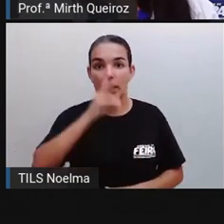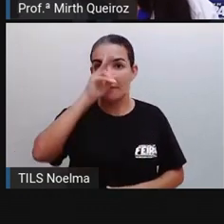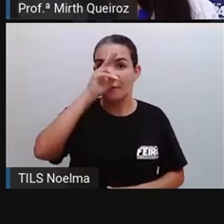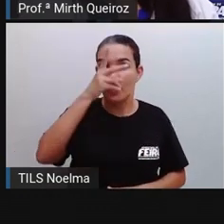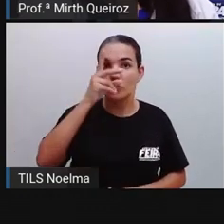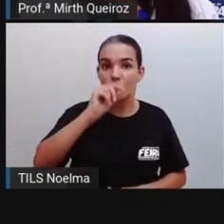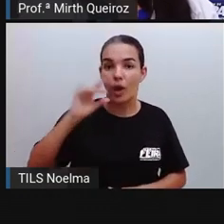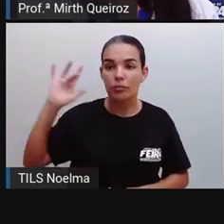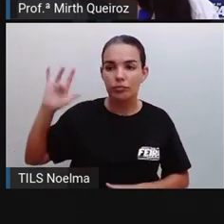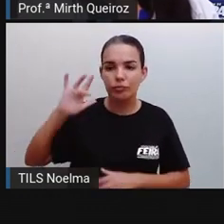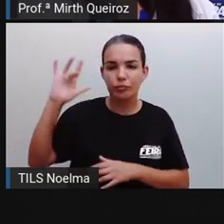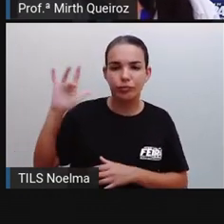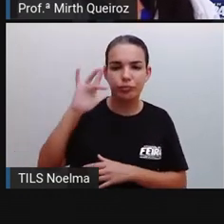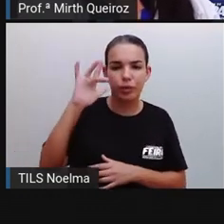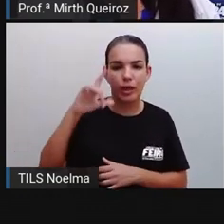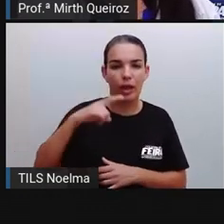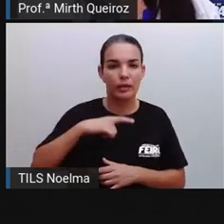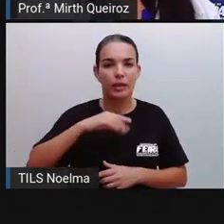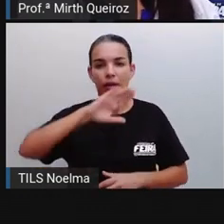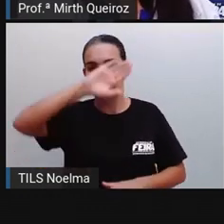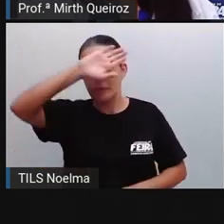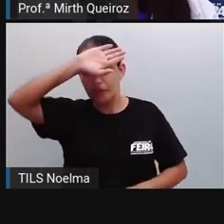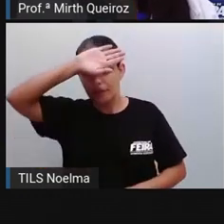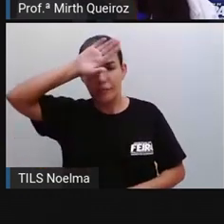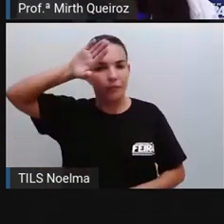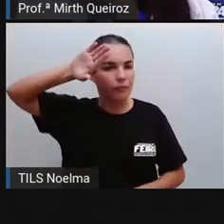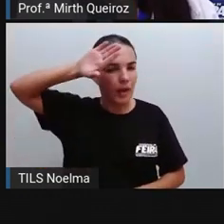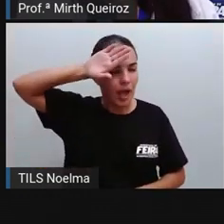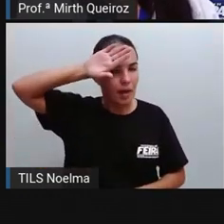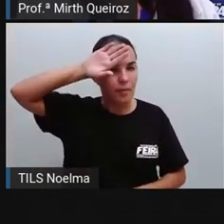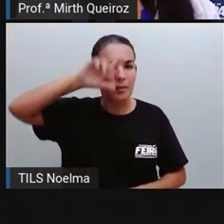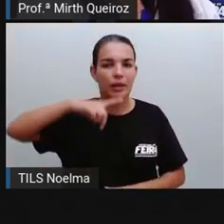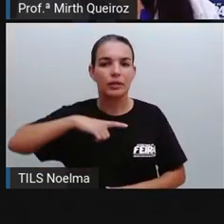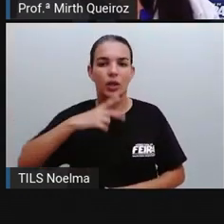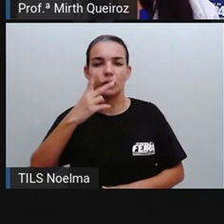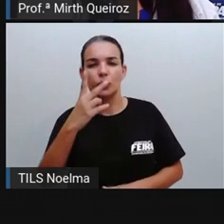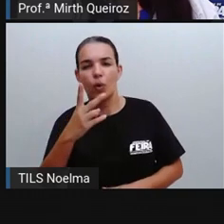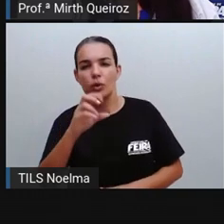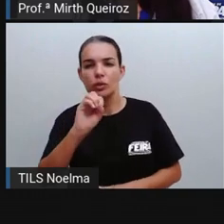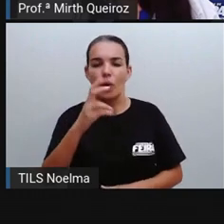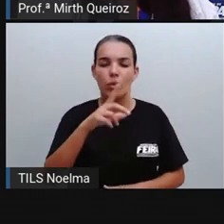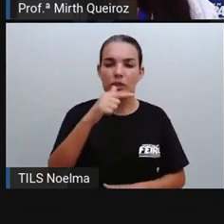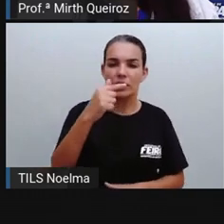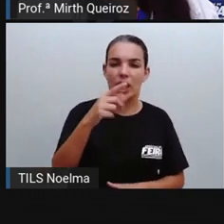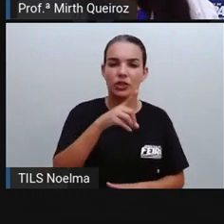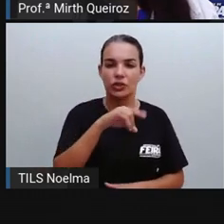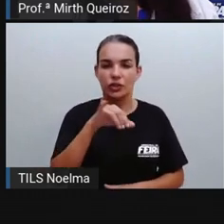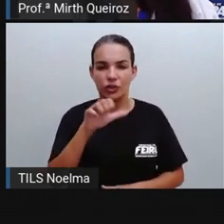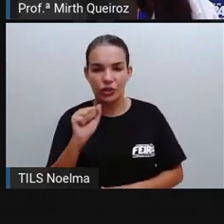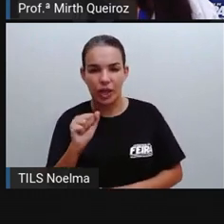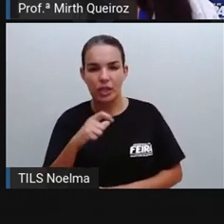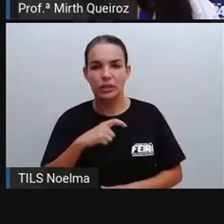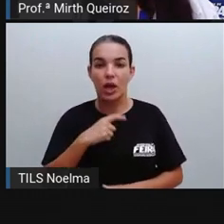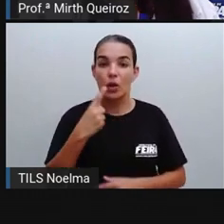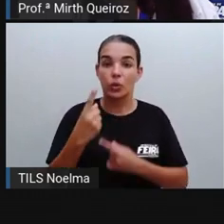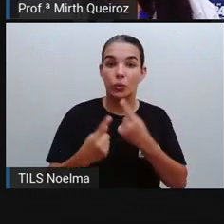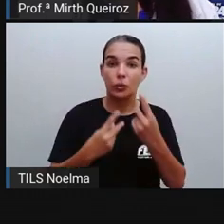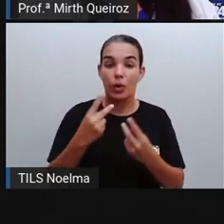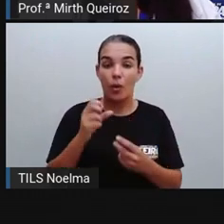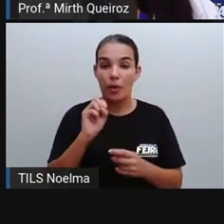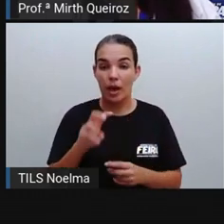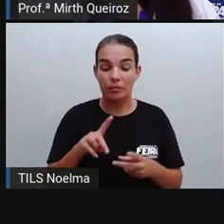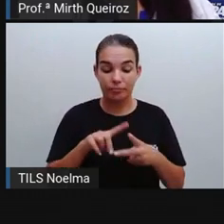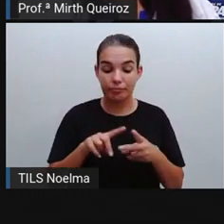apresenta febre, usualmente, entre 2 a 7 dias e 2 ou mais de manifestações como náuseas,